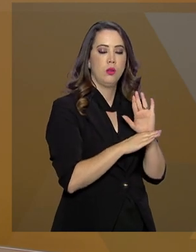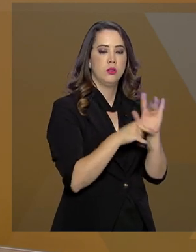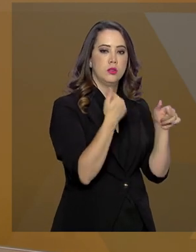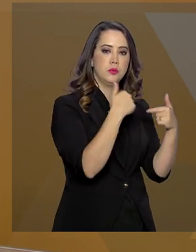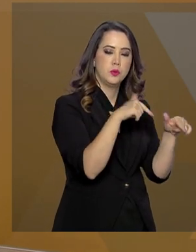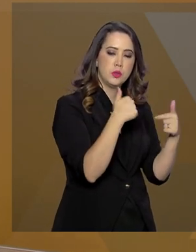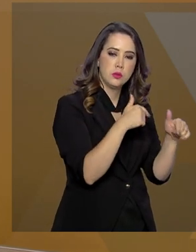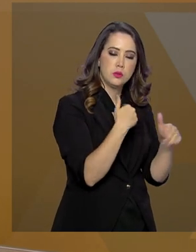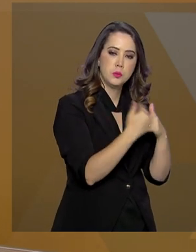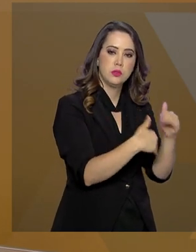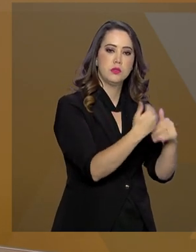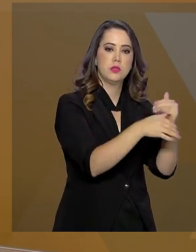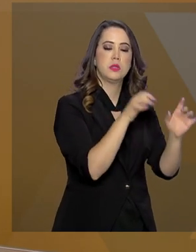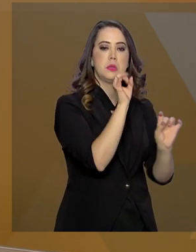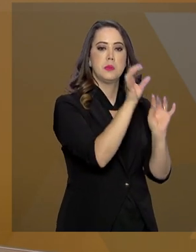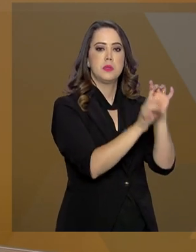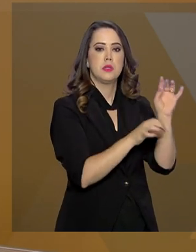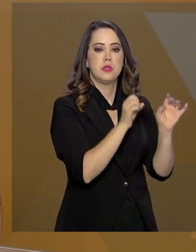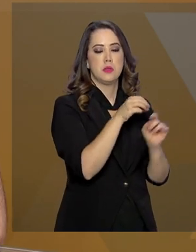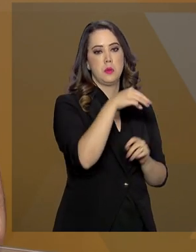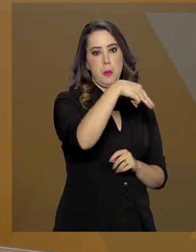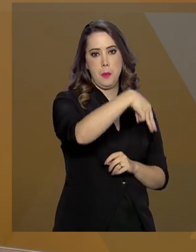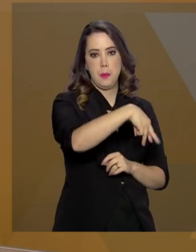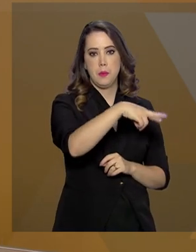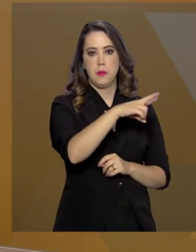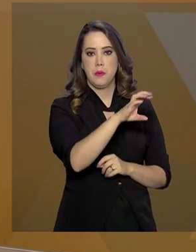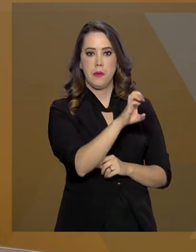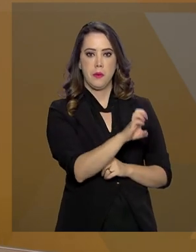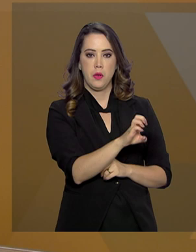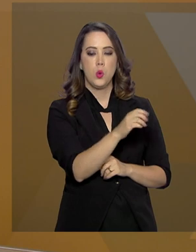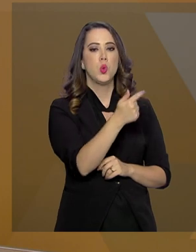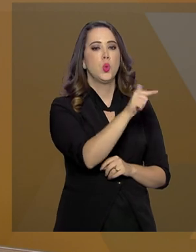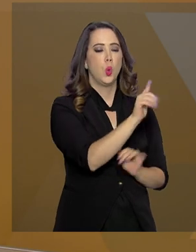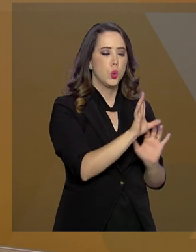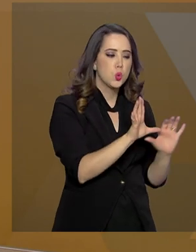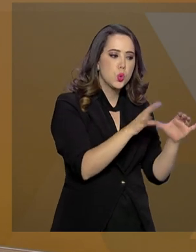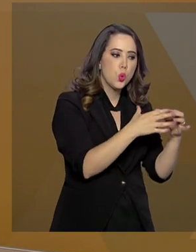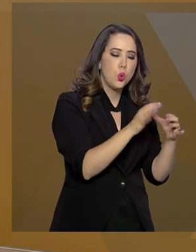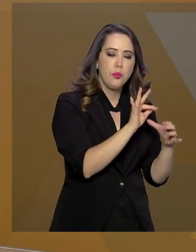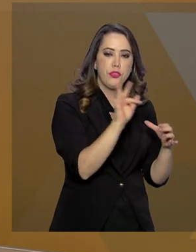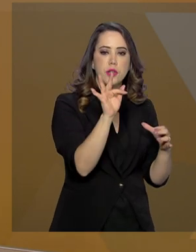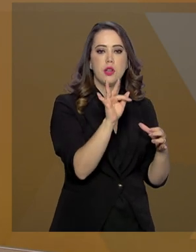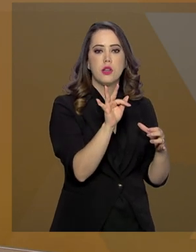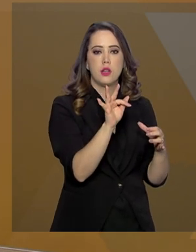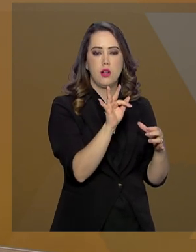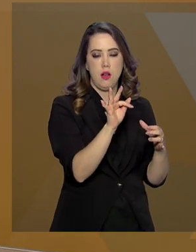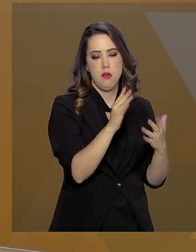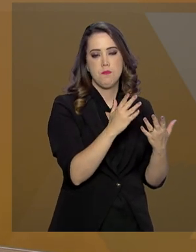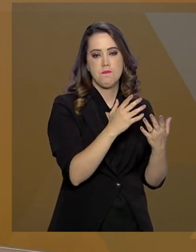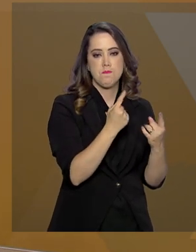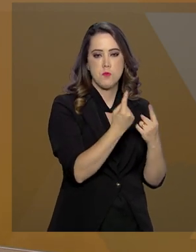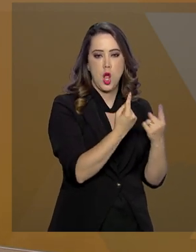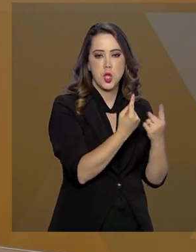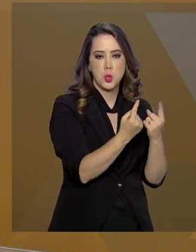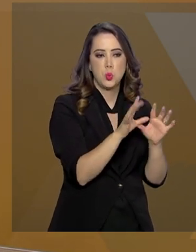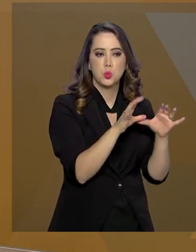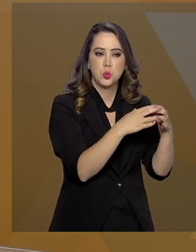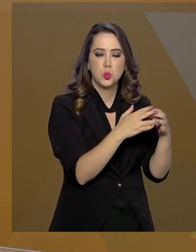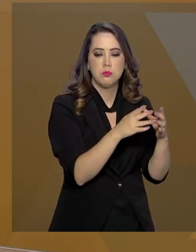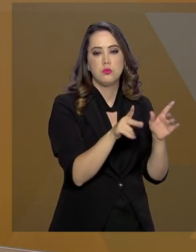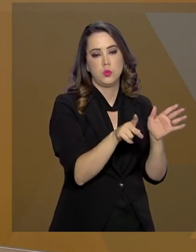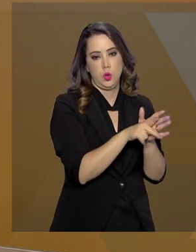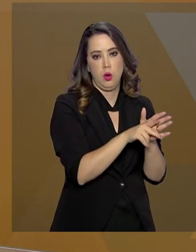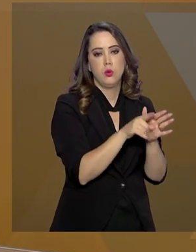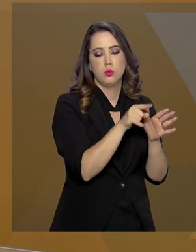elas são desenvolvidas especialmente pelo MRE, mas por vários outros órgãos federais no nível pontual. O MRE faz